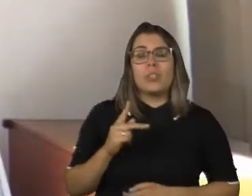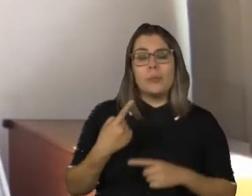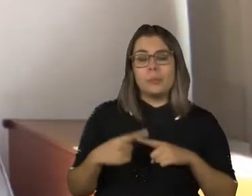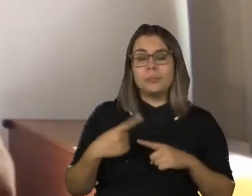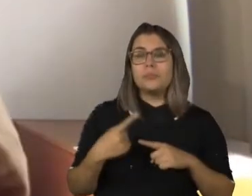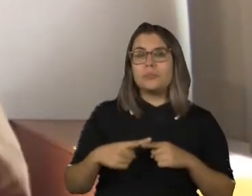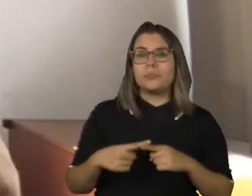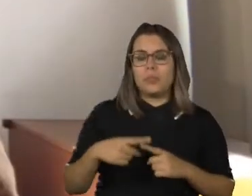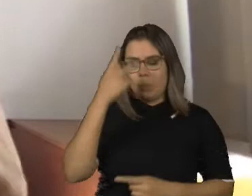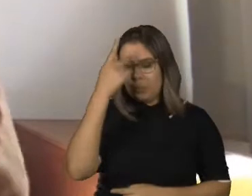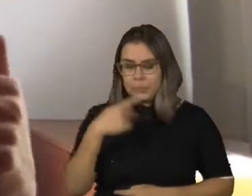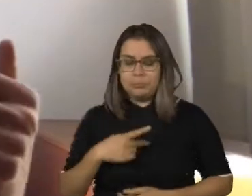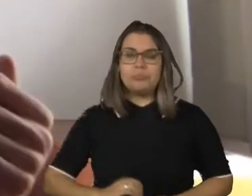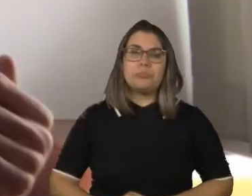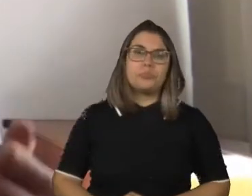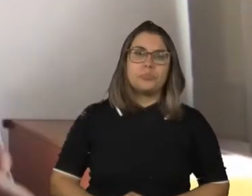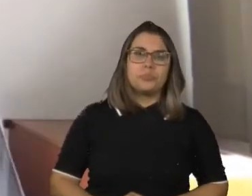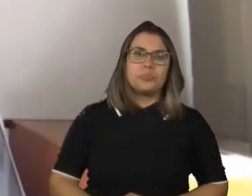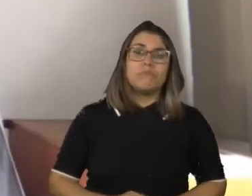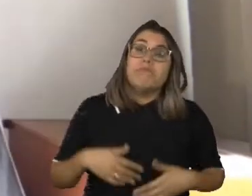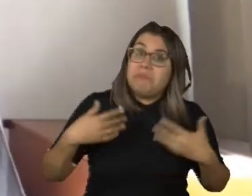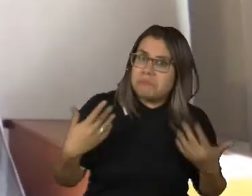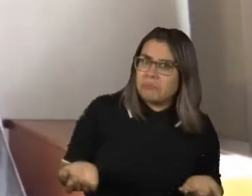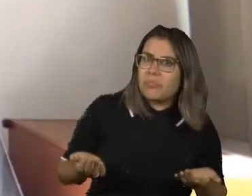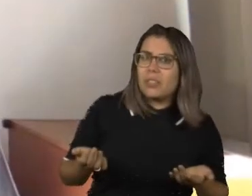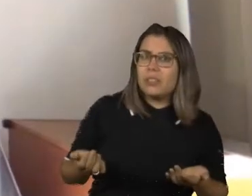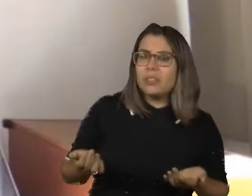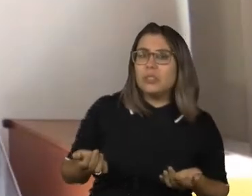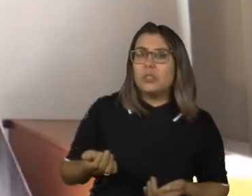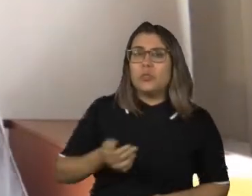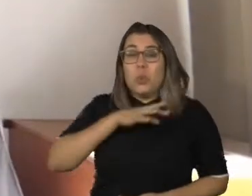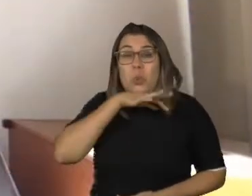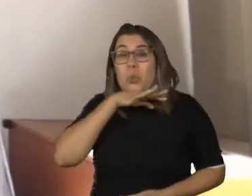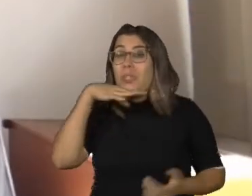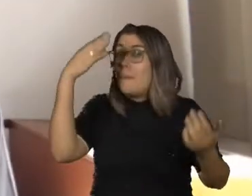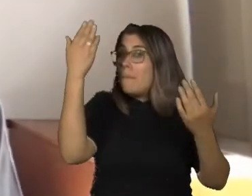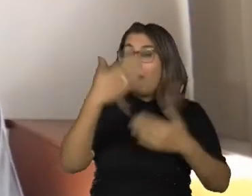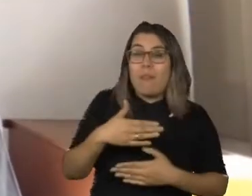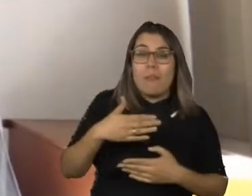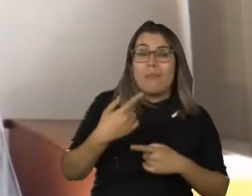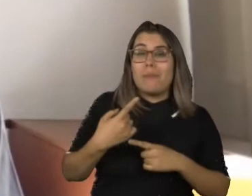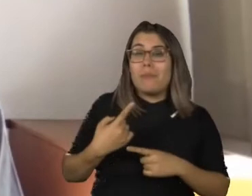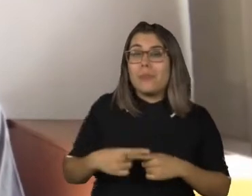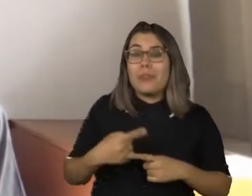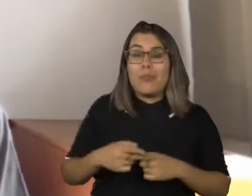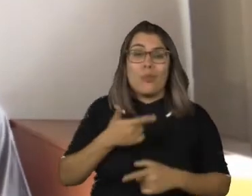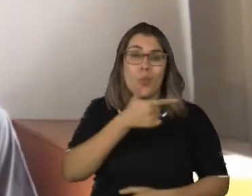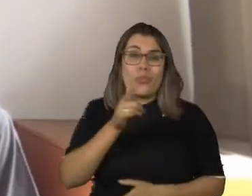pessoal. E, assim, foi a pior prova da minha vida. E tem um detalhe,